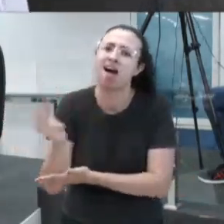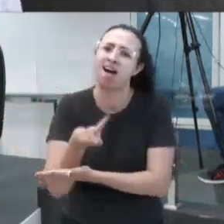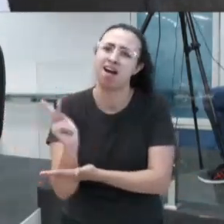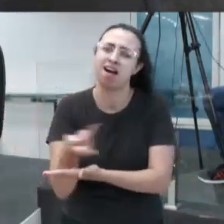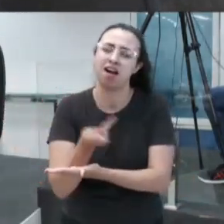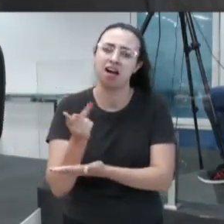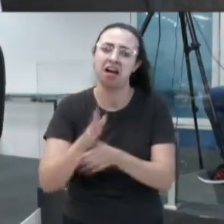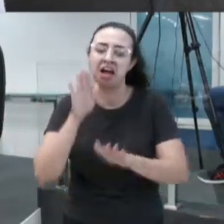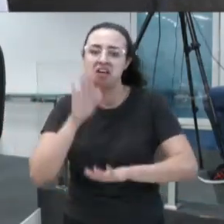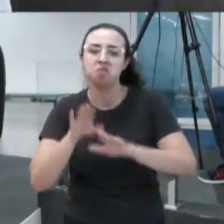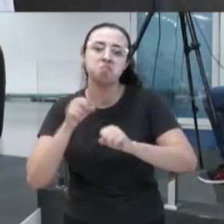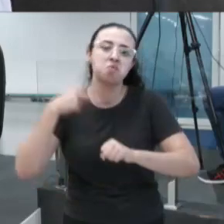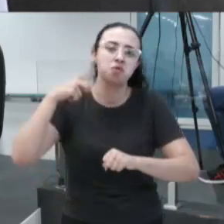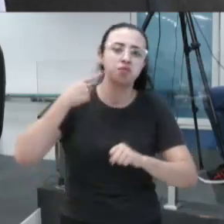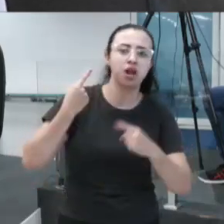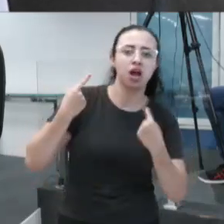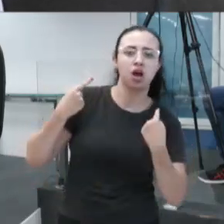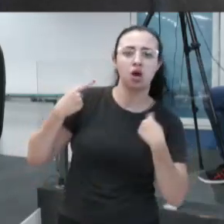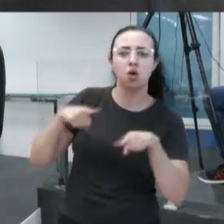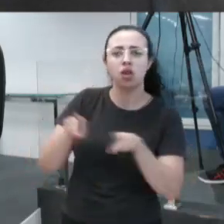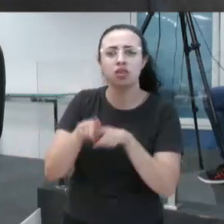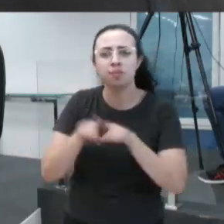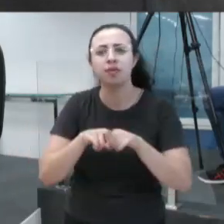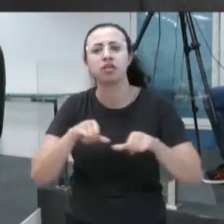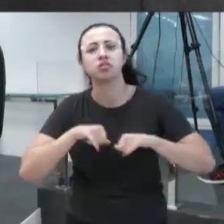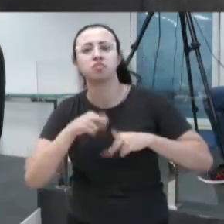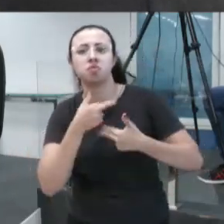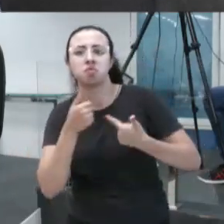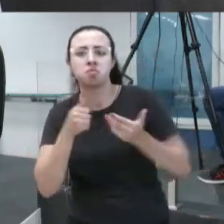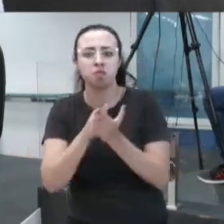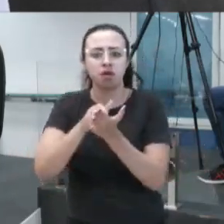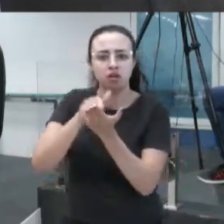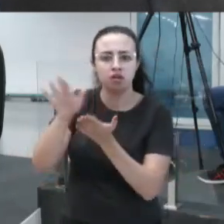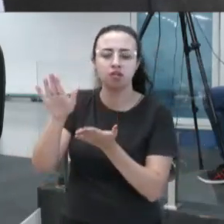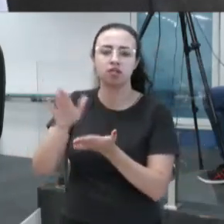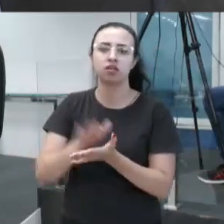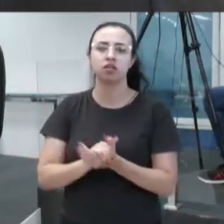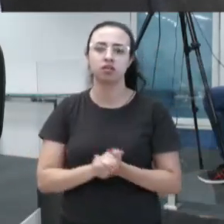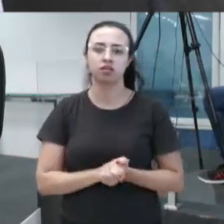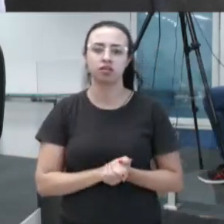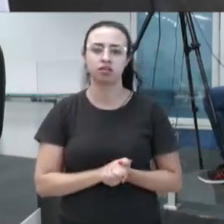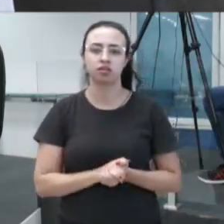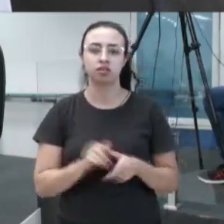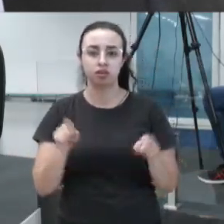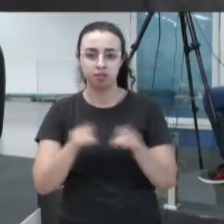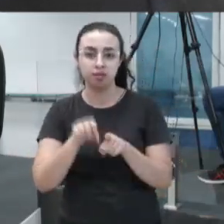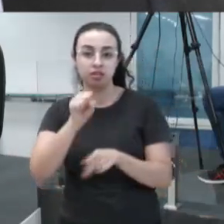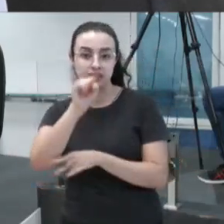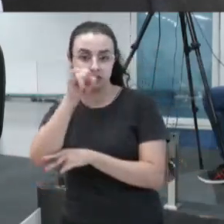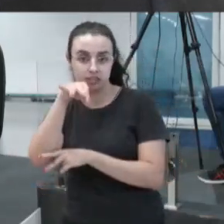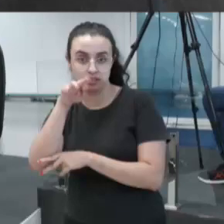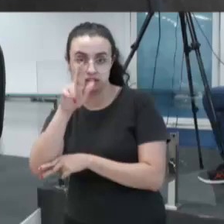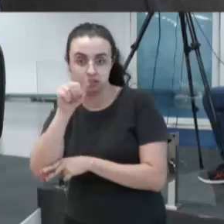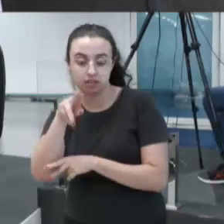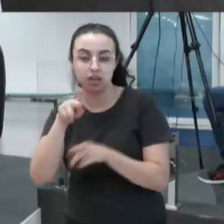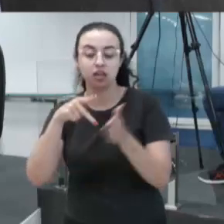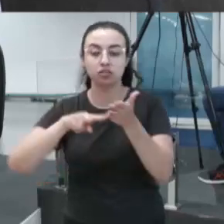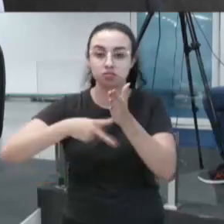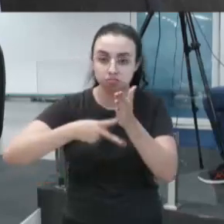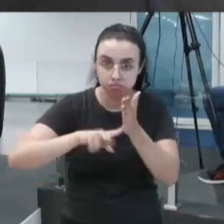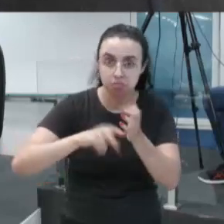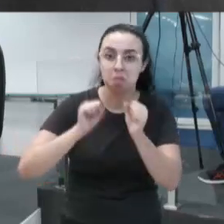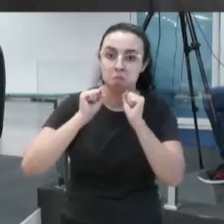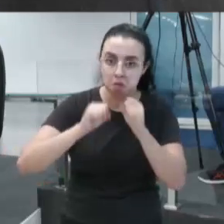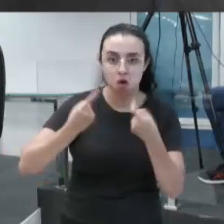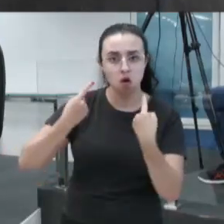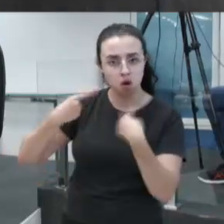alvo, até mesmo os vereadores poderiam sofrer um pedido de impeachment coletivo, até mesmo de Sintran, até mesmo de sindicatos, até mesmo